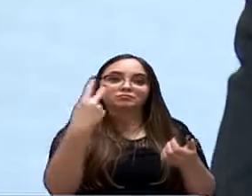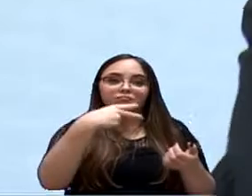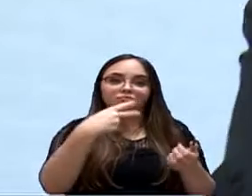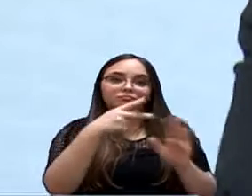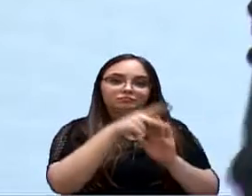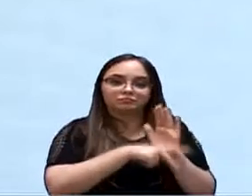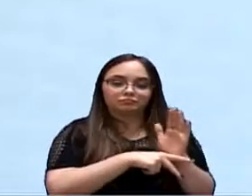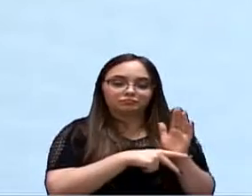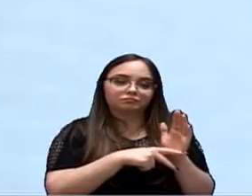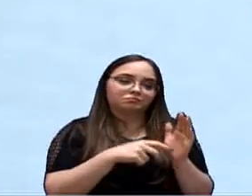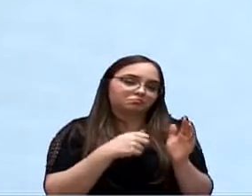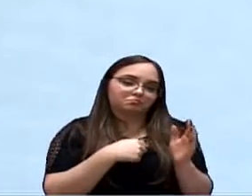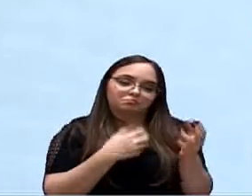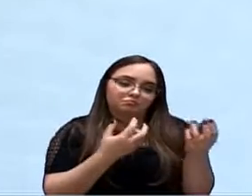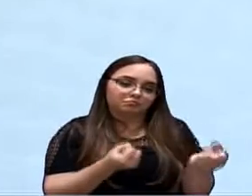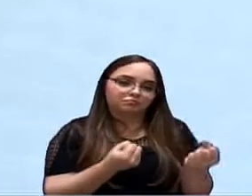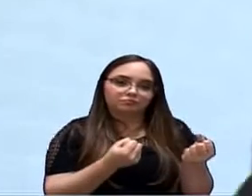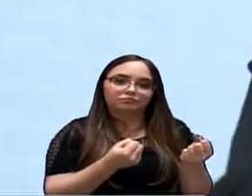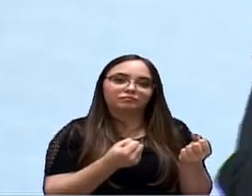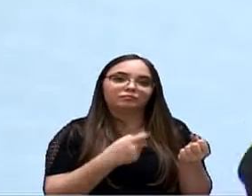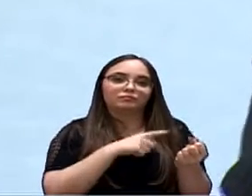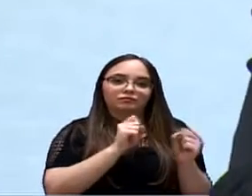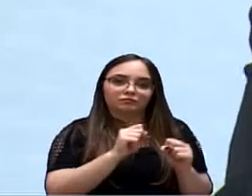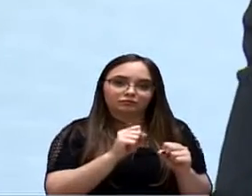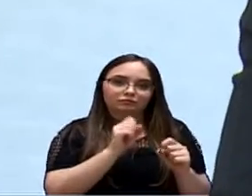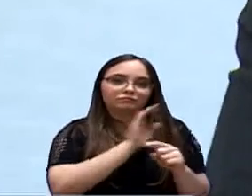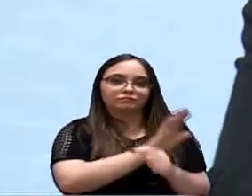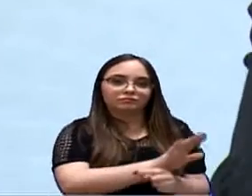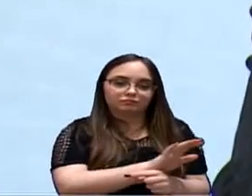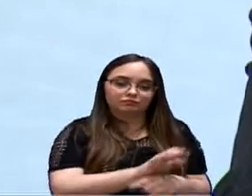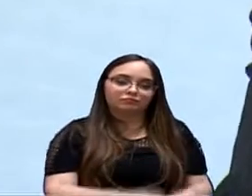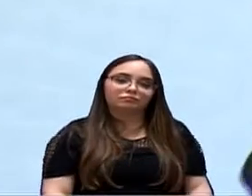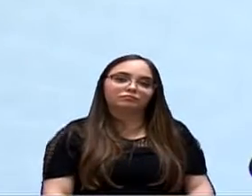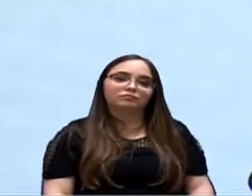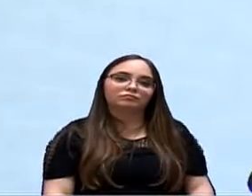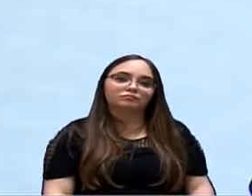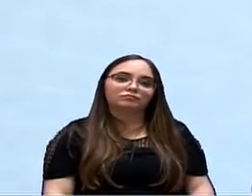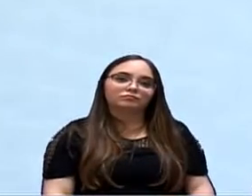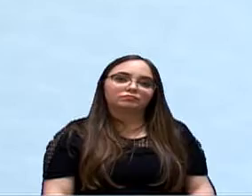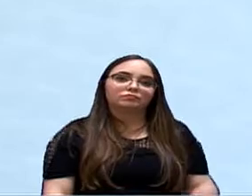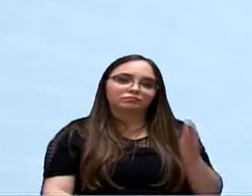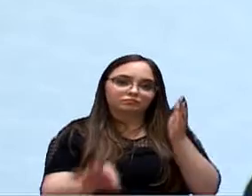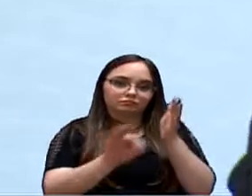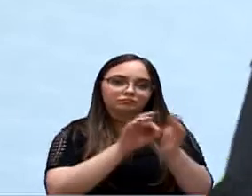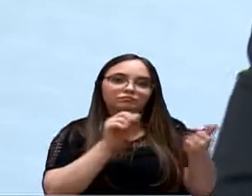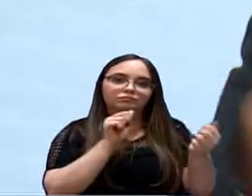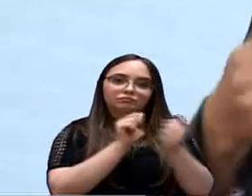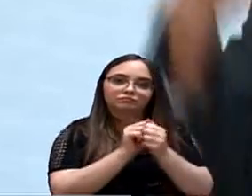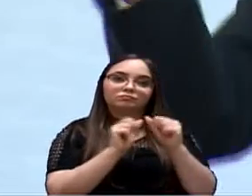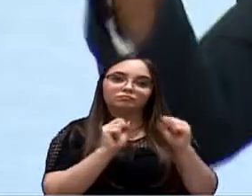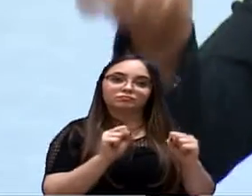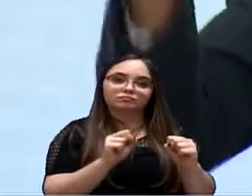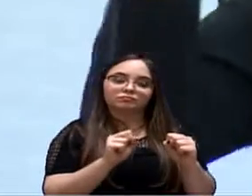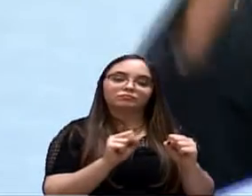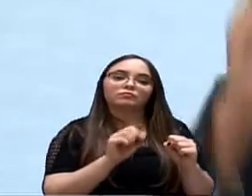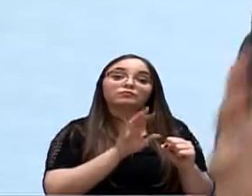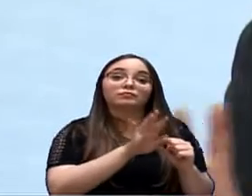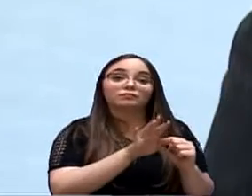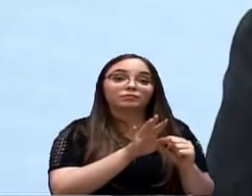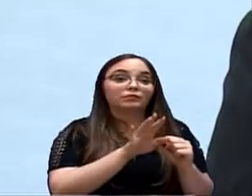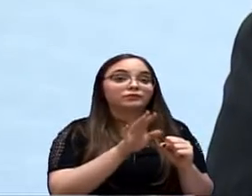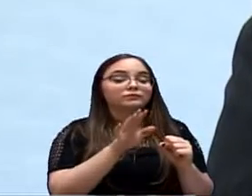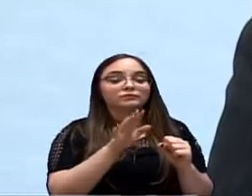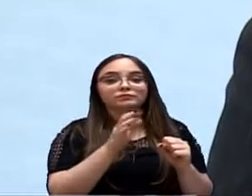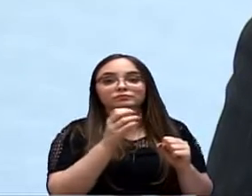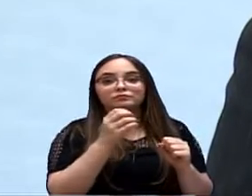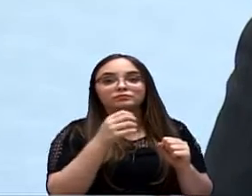tenho disposição de escrevê-lo, de assiná-lo com o senhor, que venha atualizar. Mas até esse